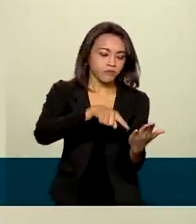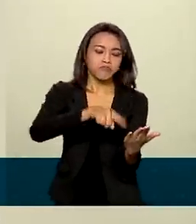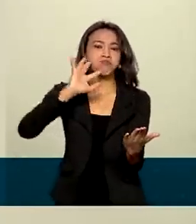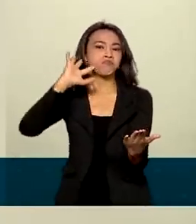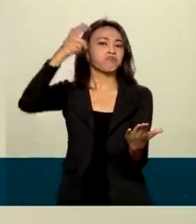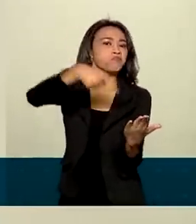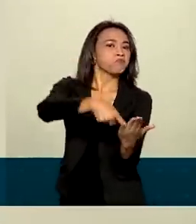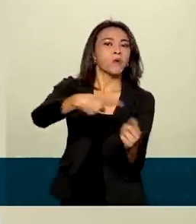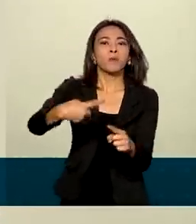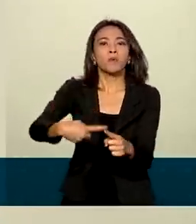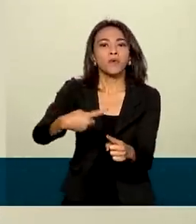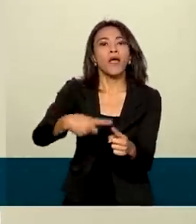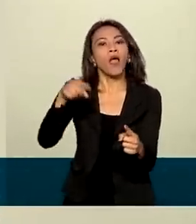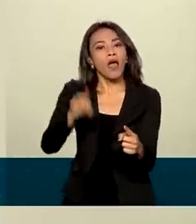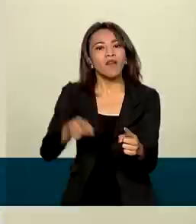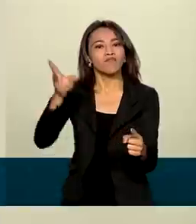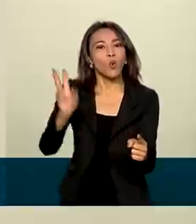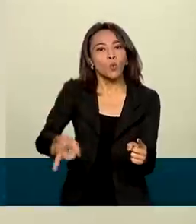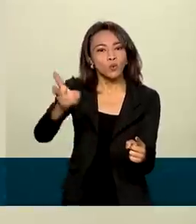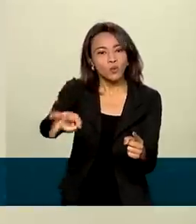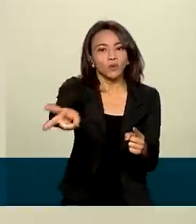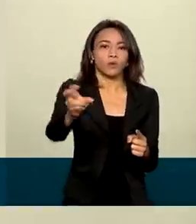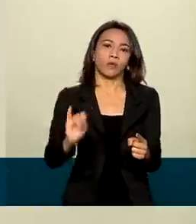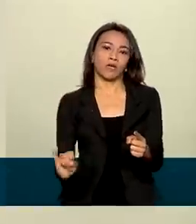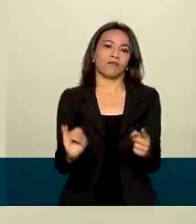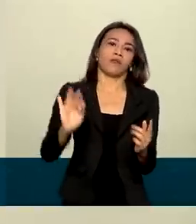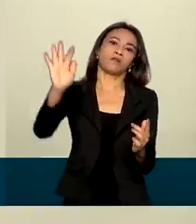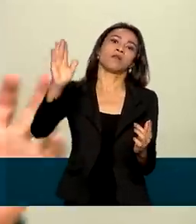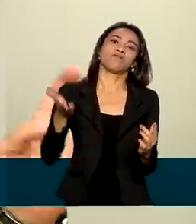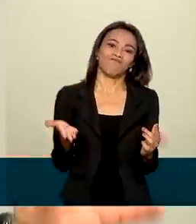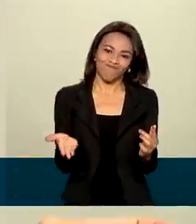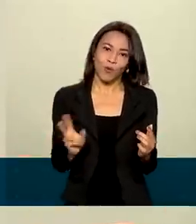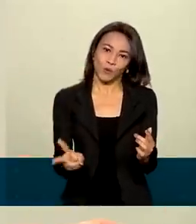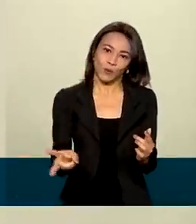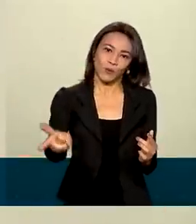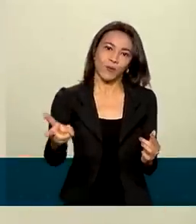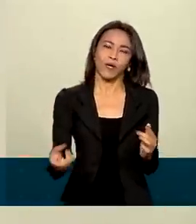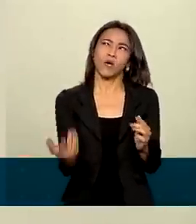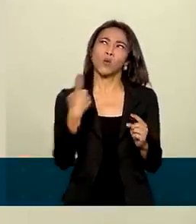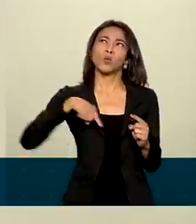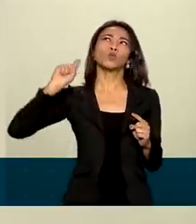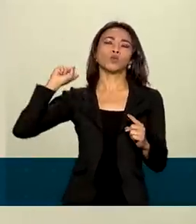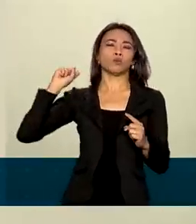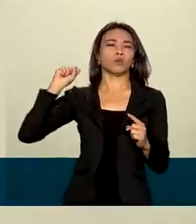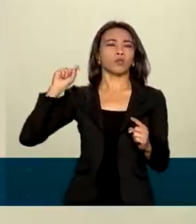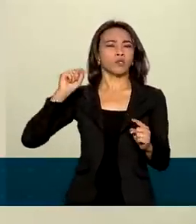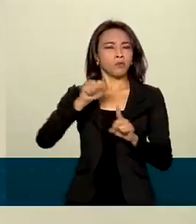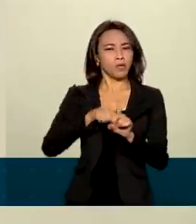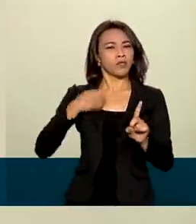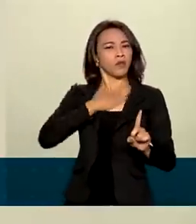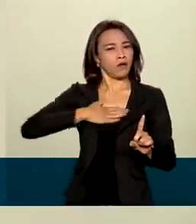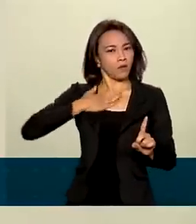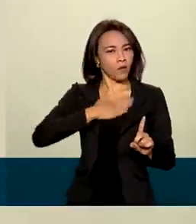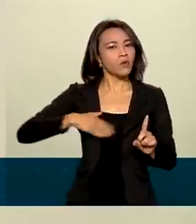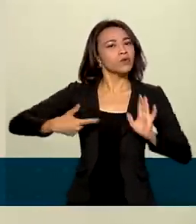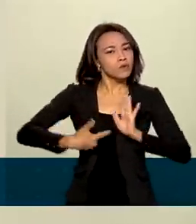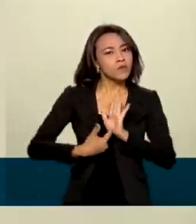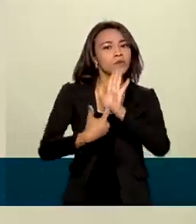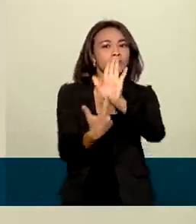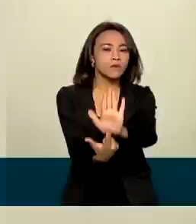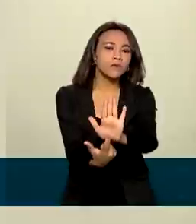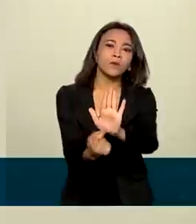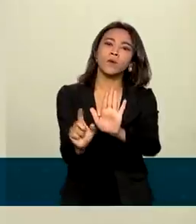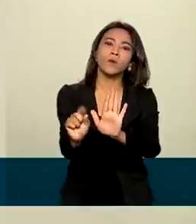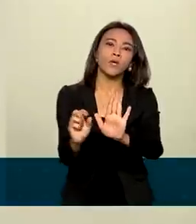aumento foi a persistência da inflação e, especialmente, podemos citar o último índice de agosto, onde ele mostrou, justamente,